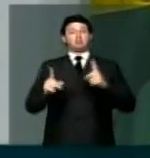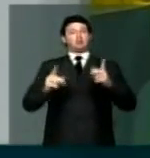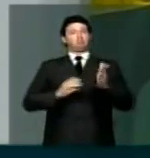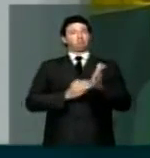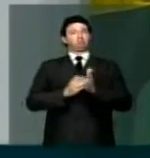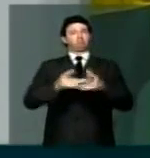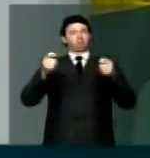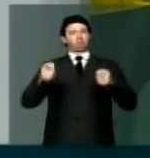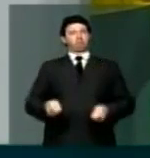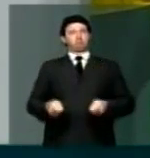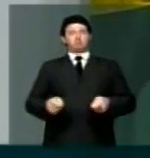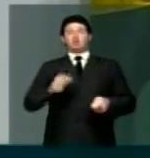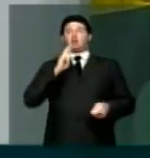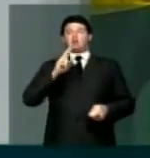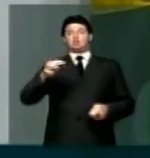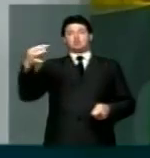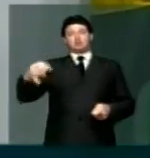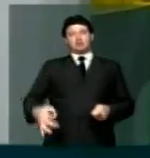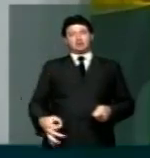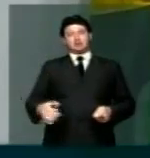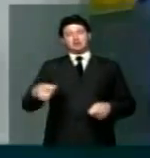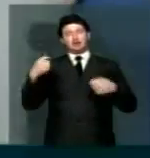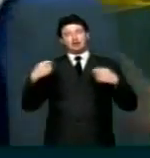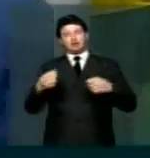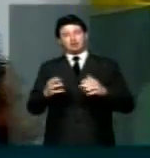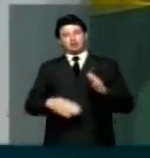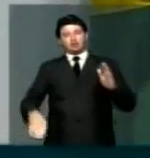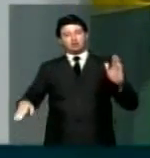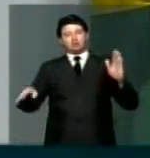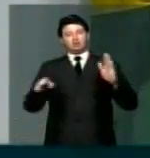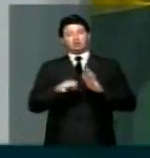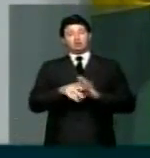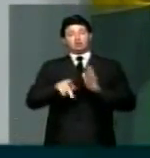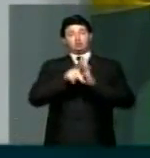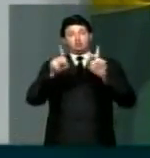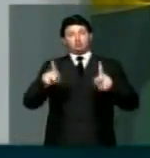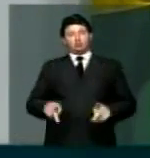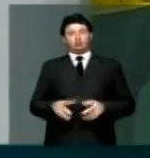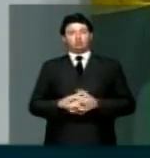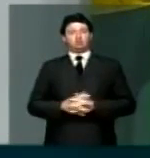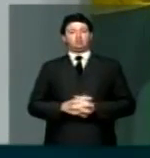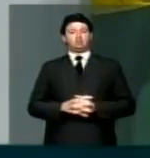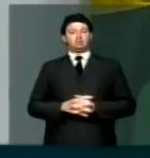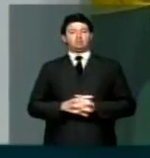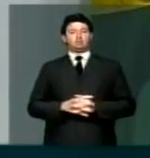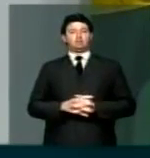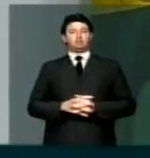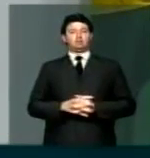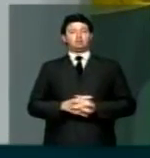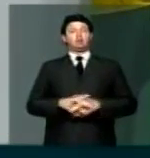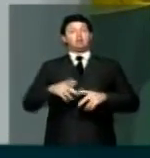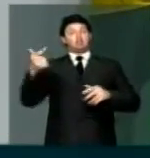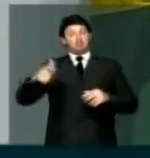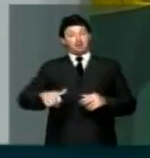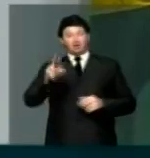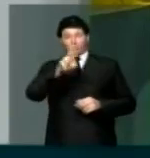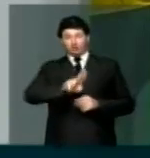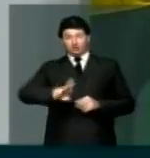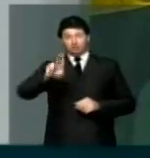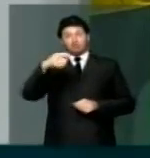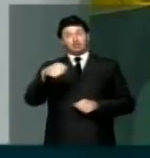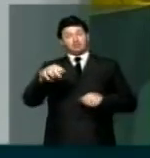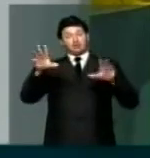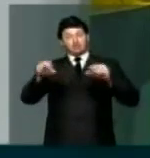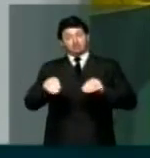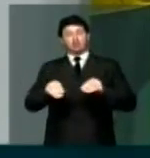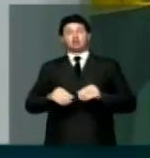rigorosamente dar uma resposta às demandas da população. Mais do que isso, a universidade vai ter que